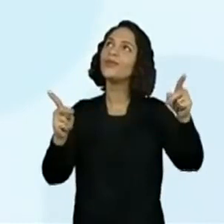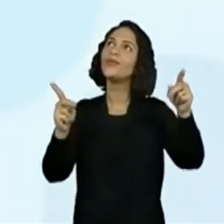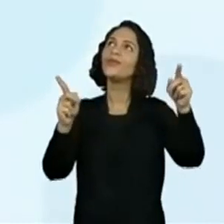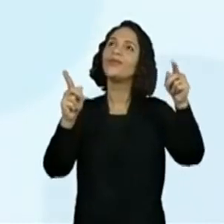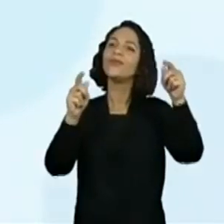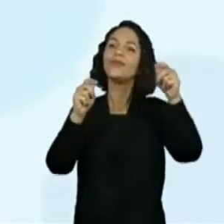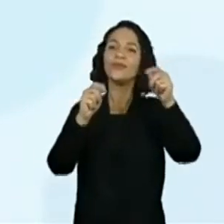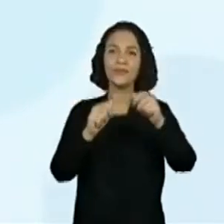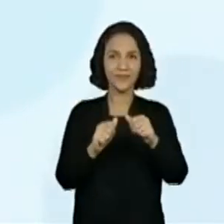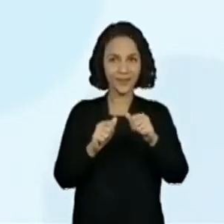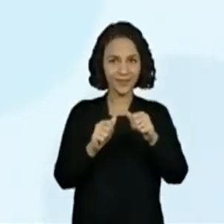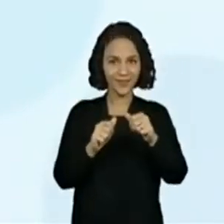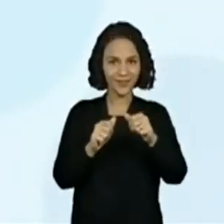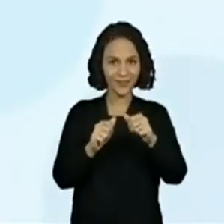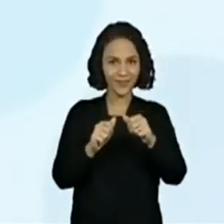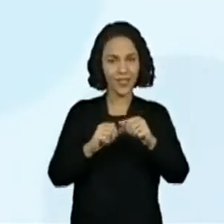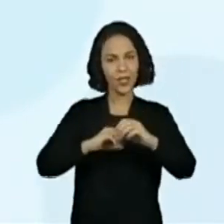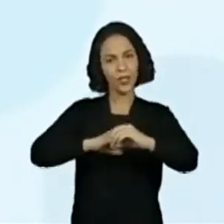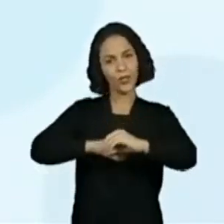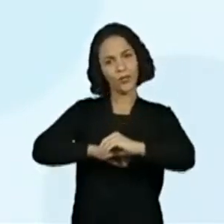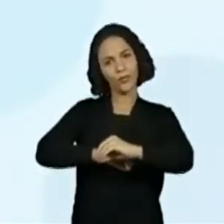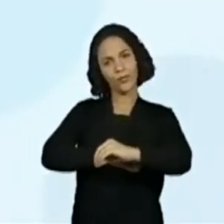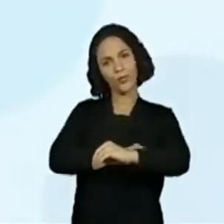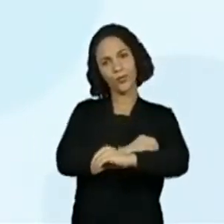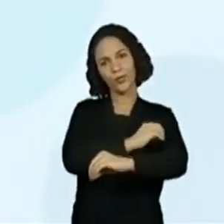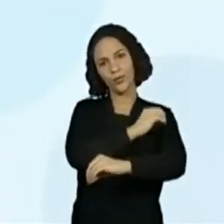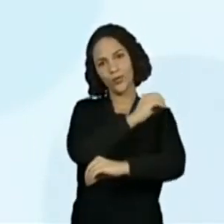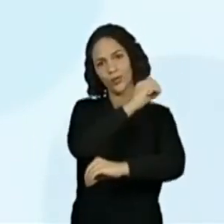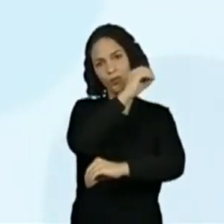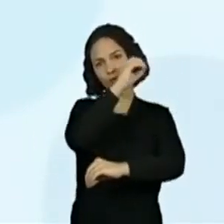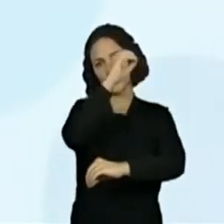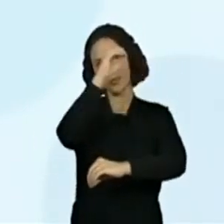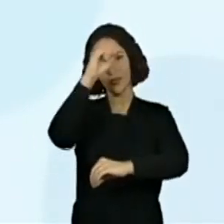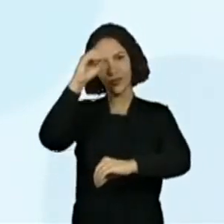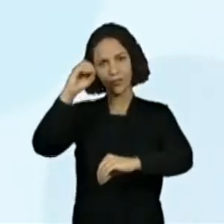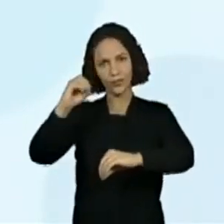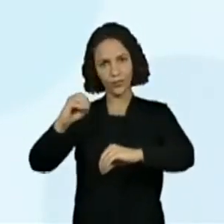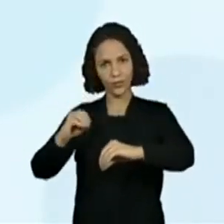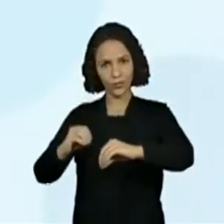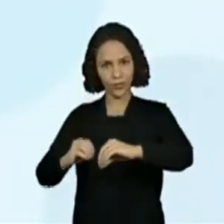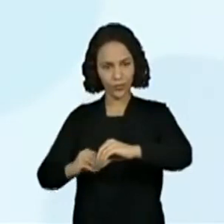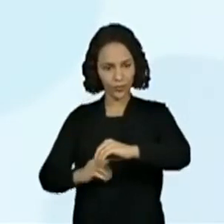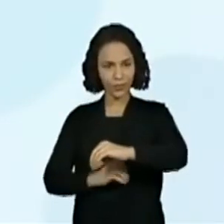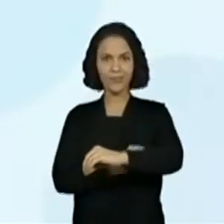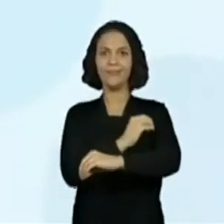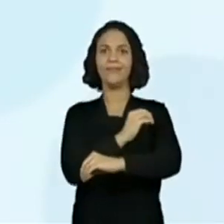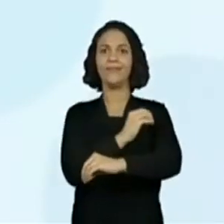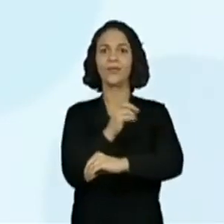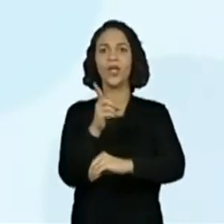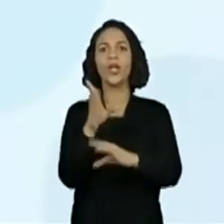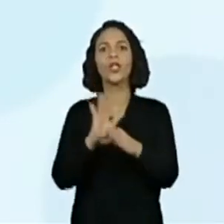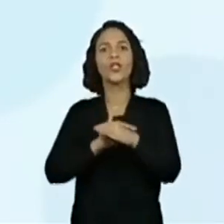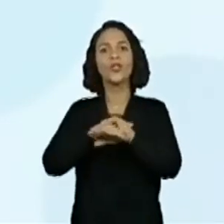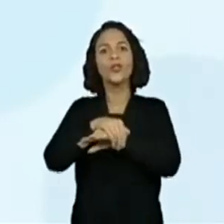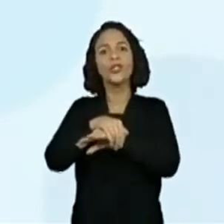Façam com muito carinho. A gente espera isso, porque é importante para vocês. A. A.